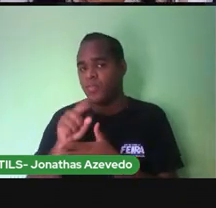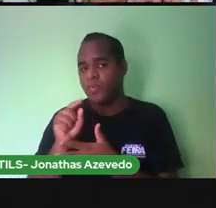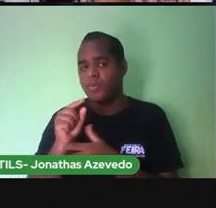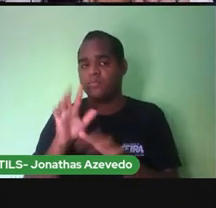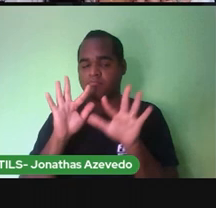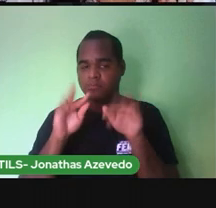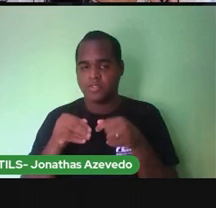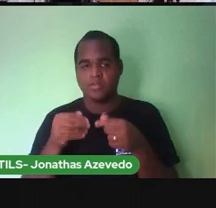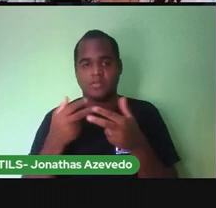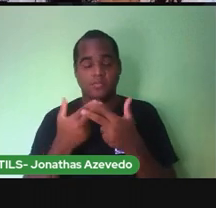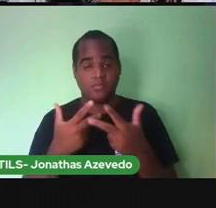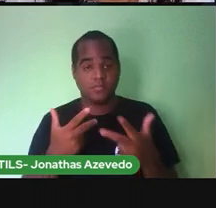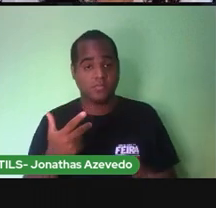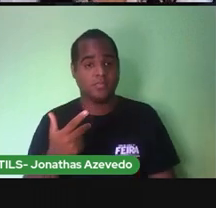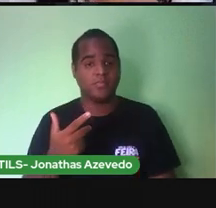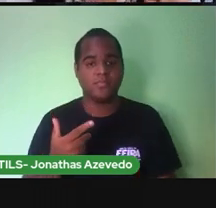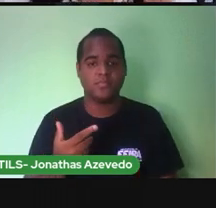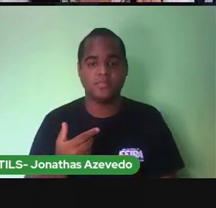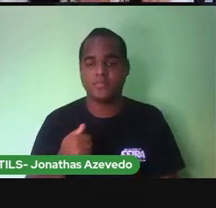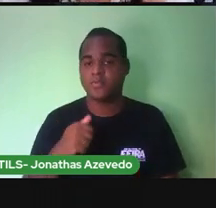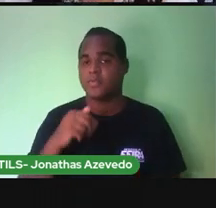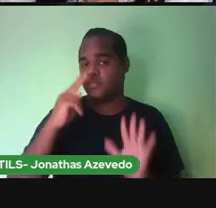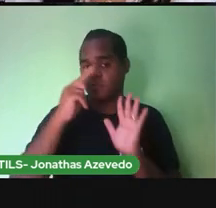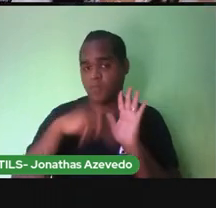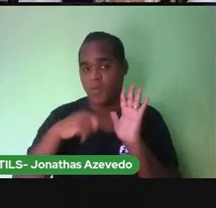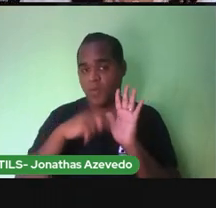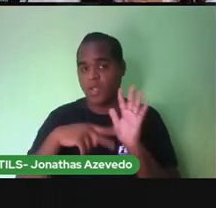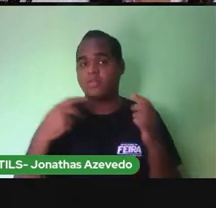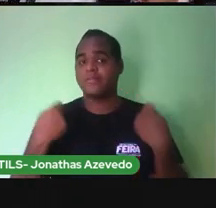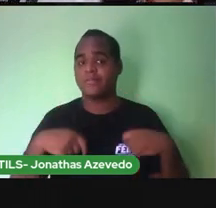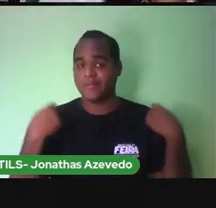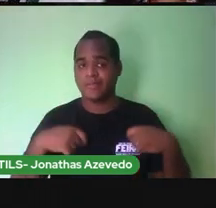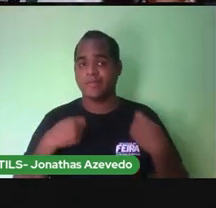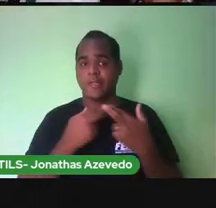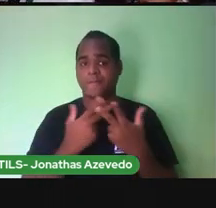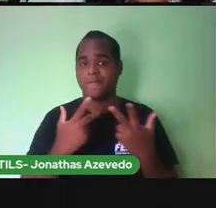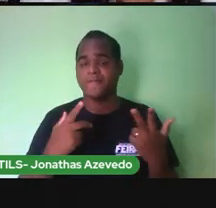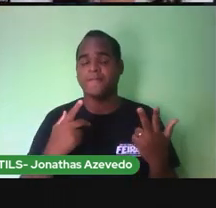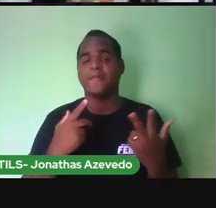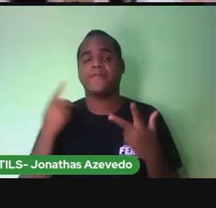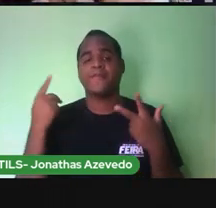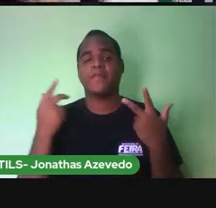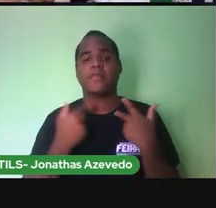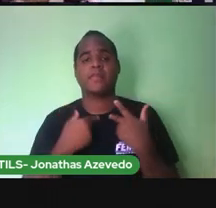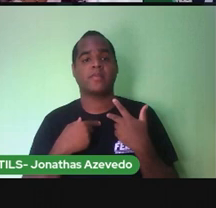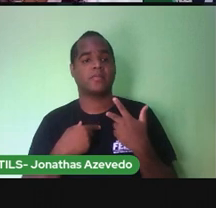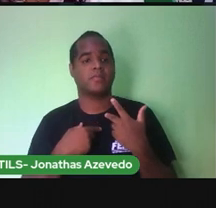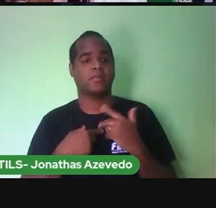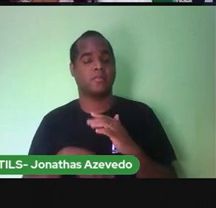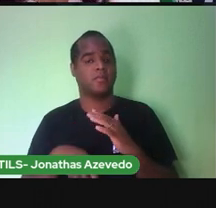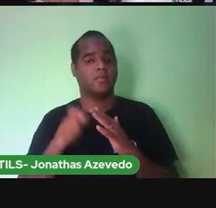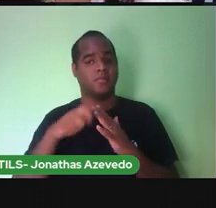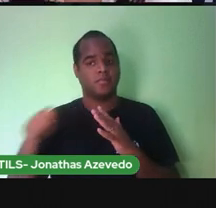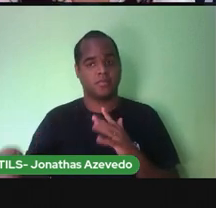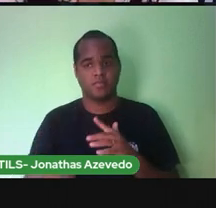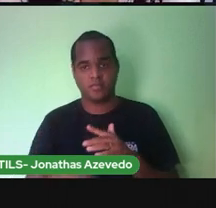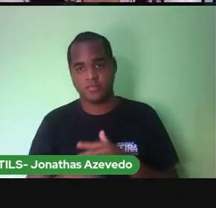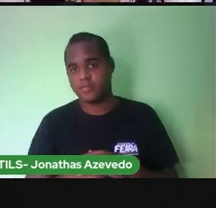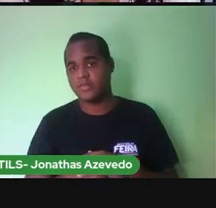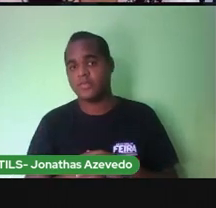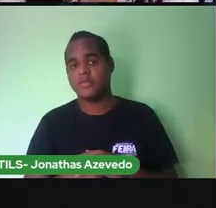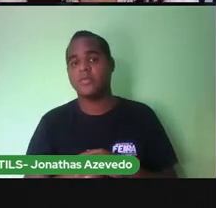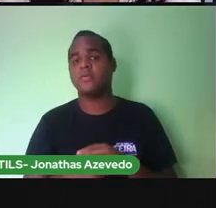E a leitura Nós sempre começamos Da esquerda Para a direita A